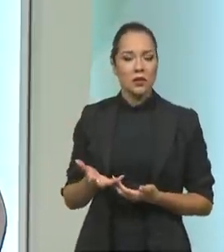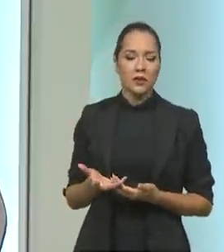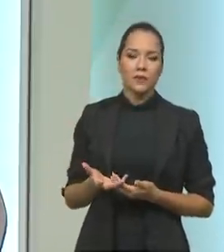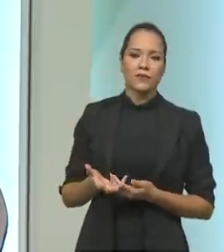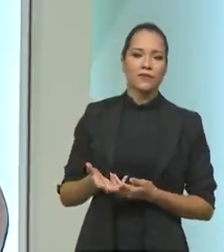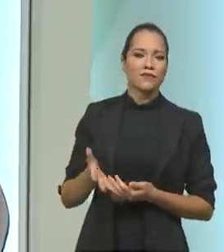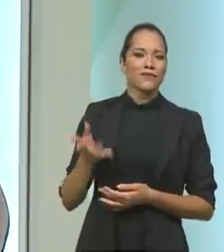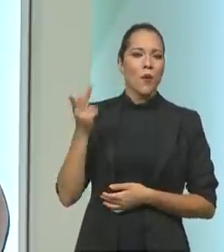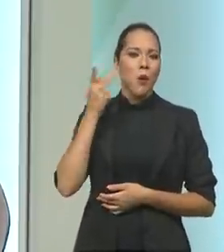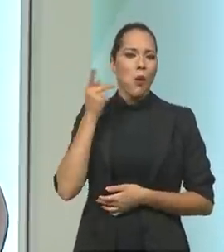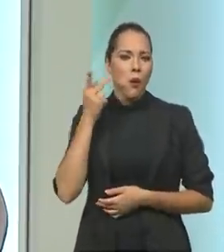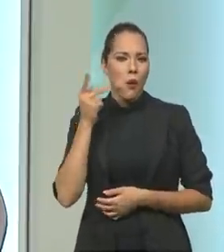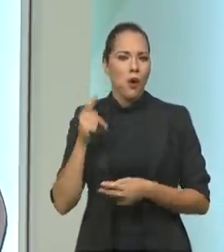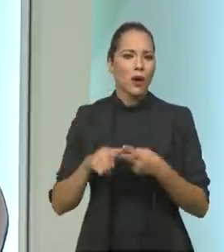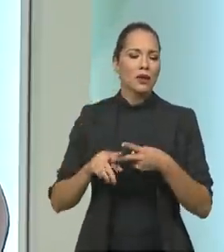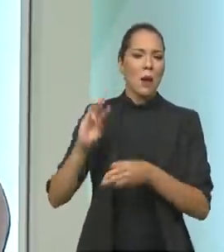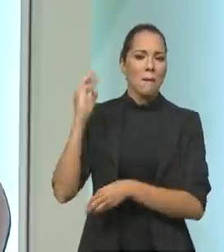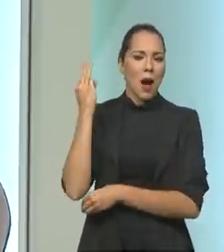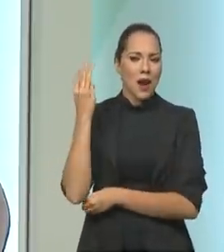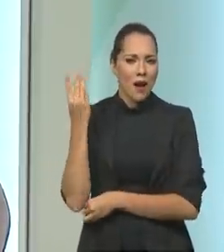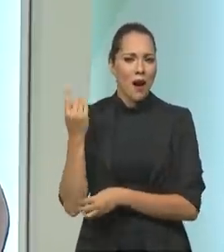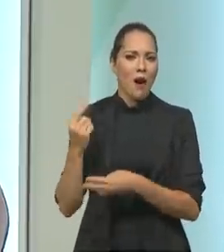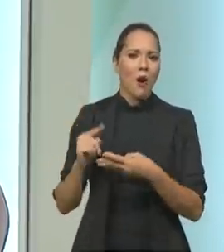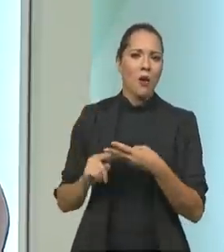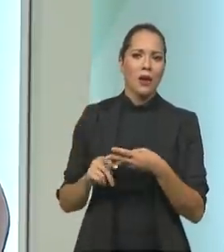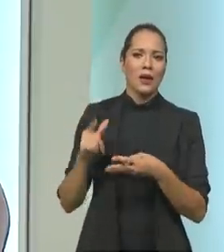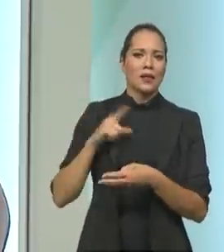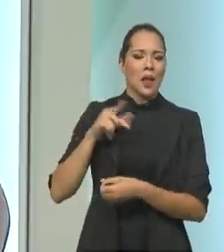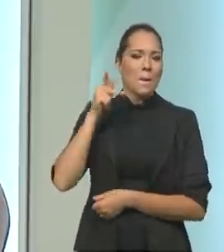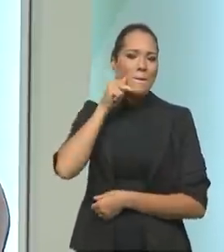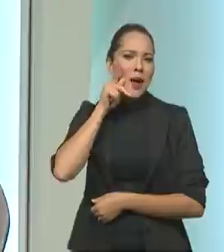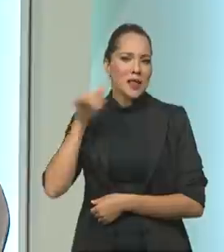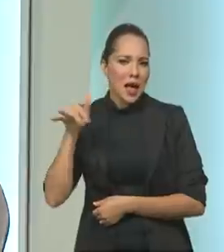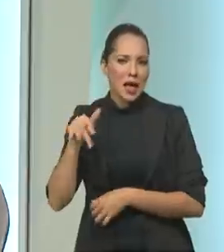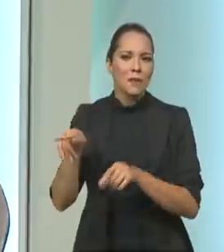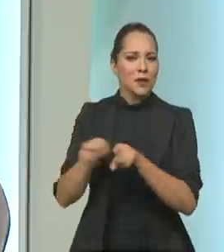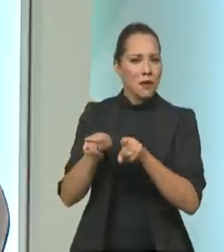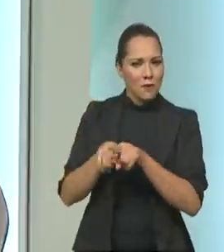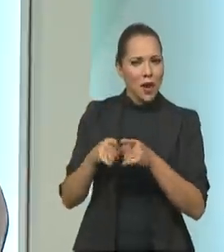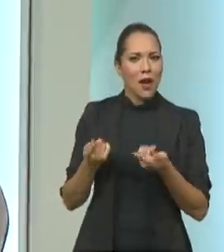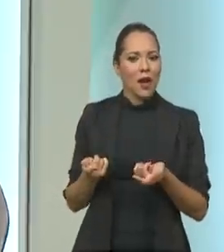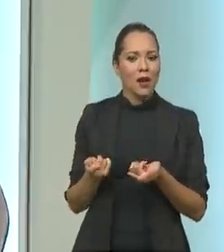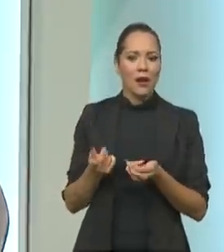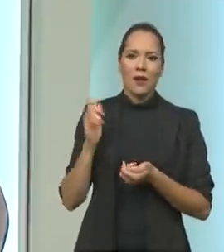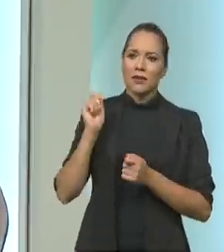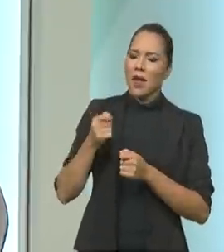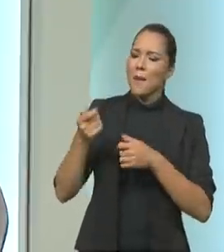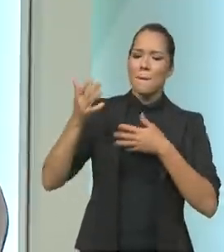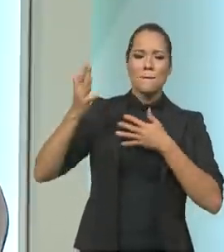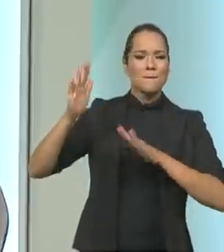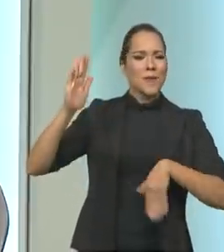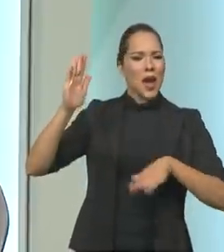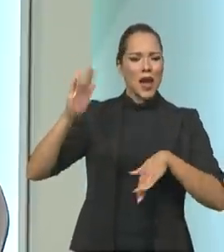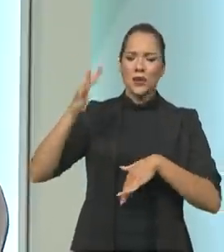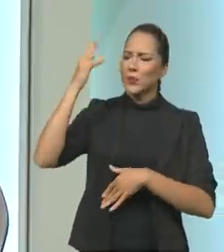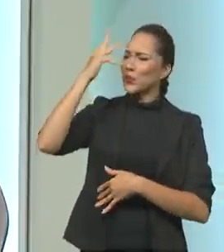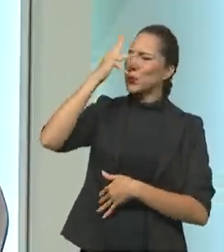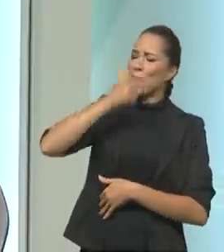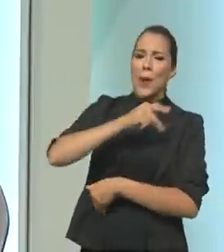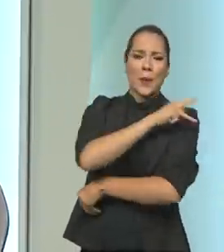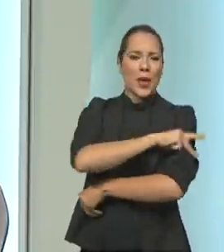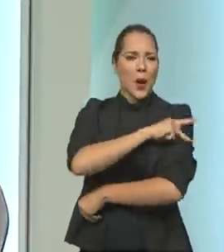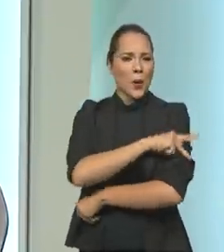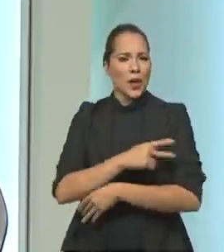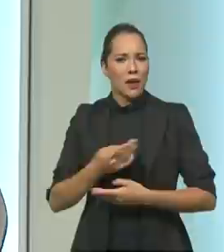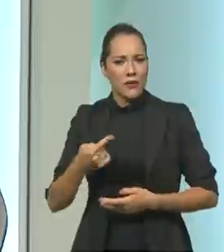Fortaleza, São Luís, você tem Parnaíba também, você pode ter praias belíssimas lá no Piauí. Você